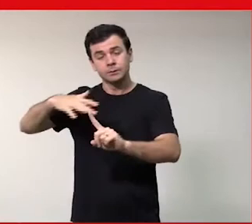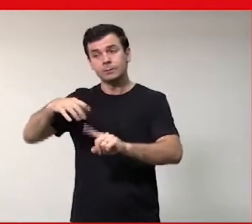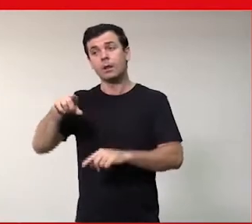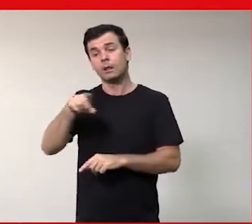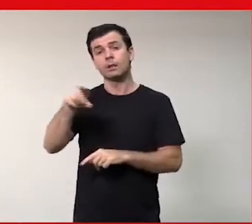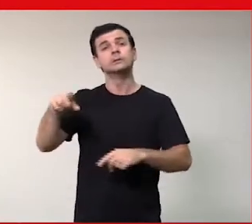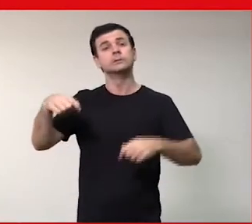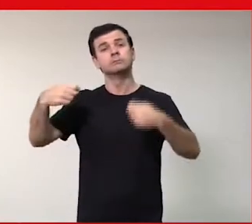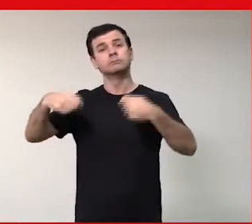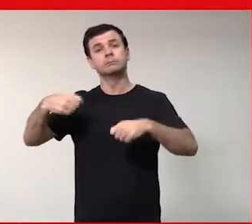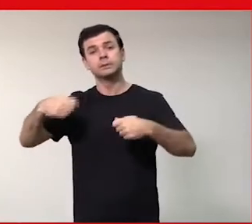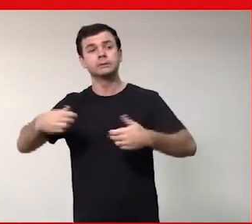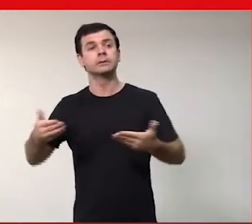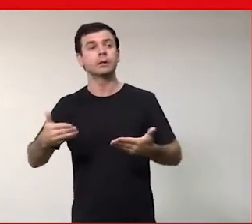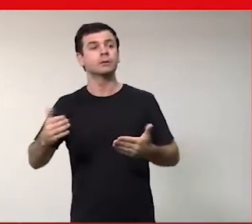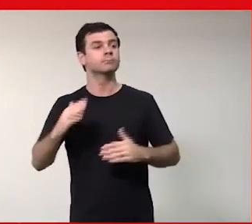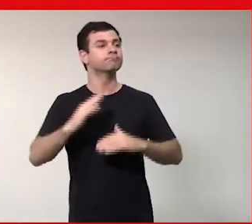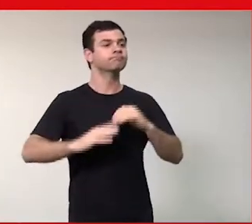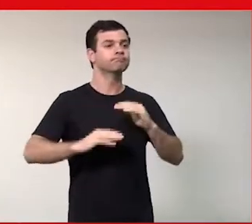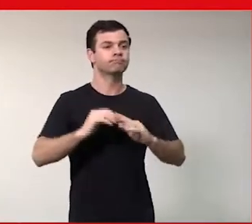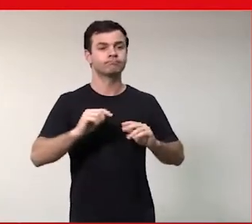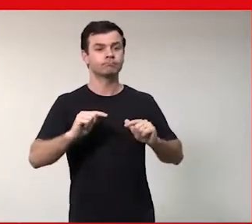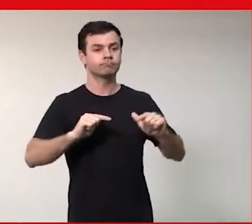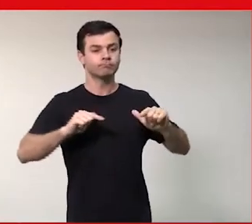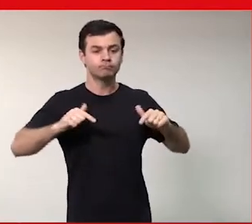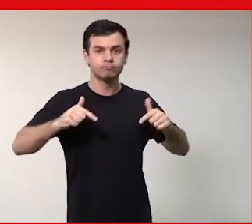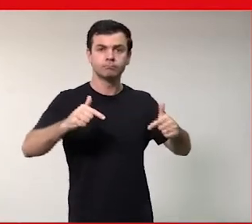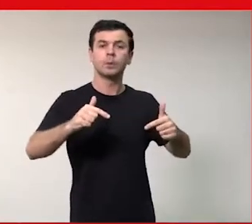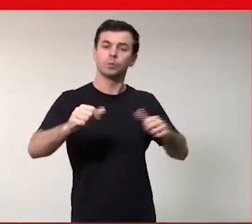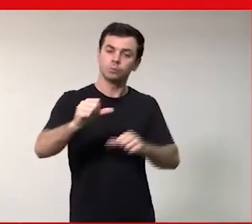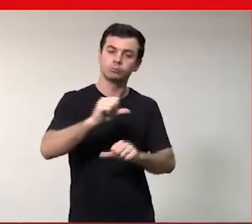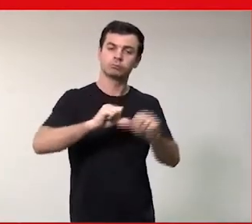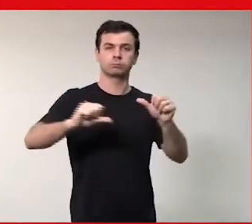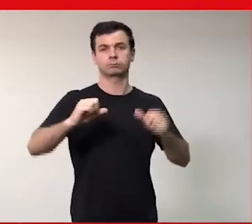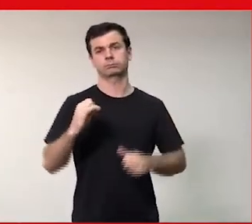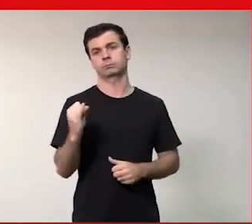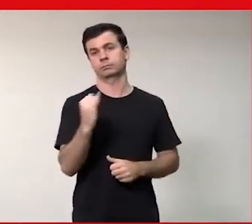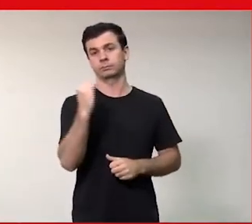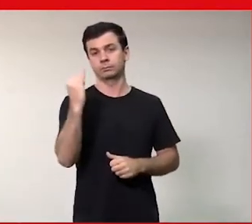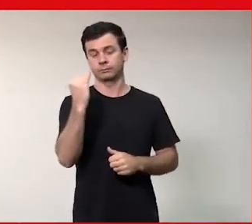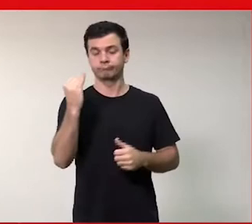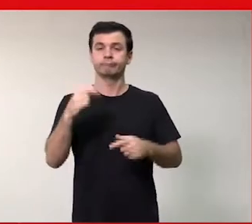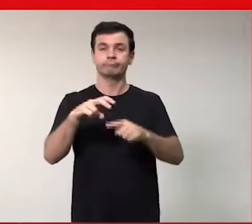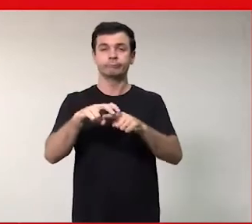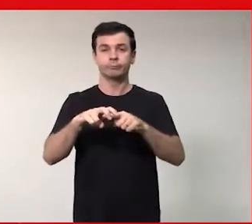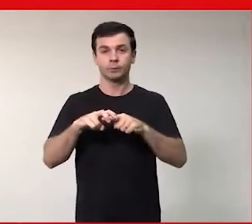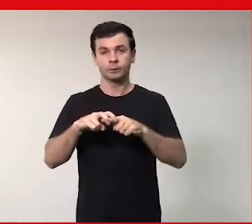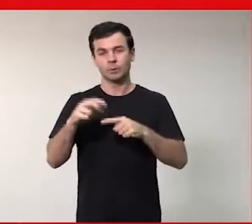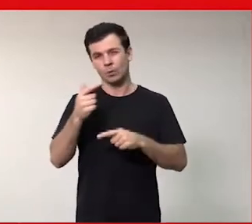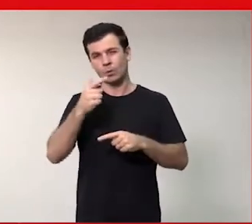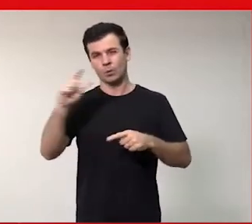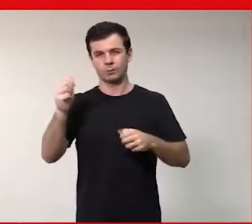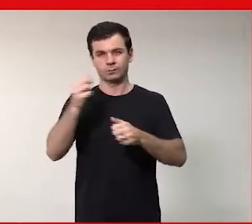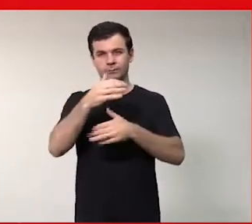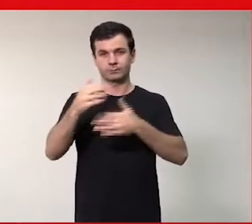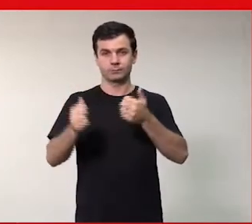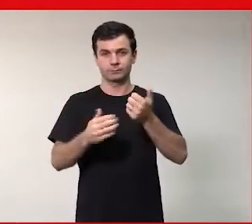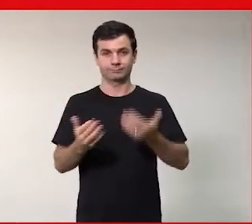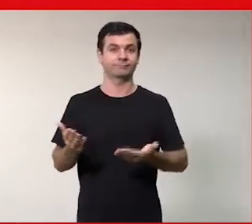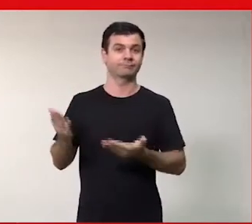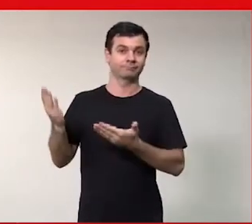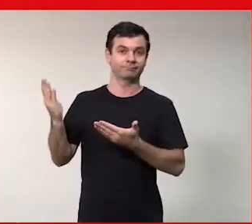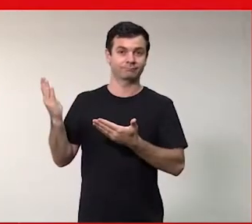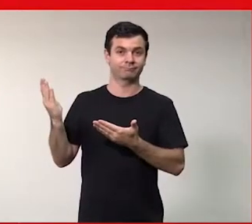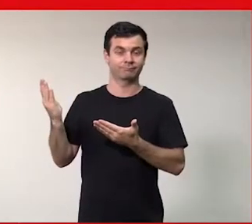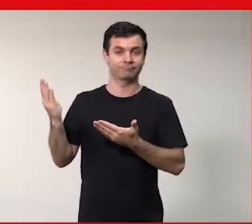alguma atitude para que possam mudar esse cenário. E é sobre isso que o próximo slide vai falar. Peça um pouco,